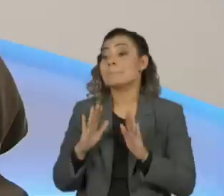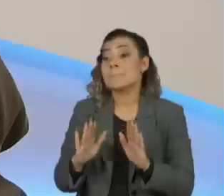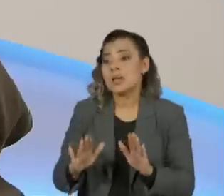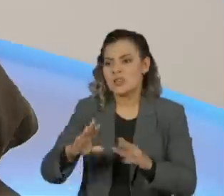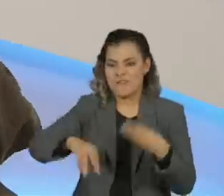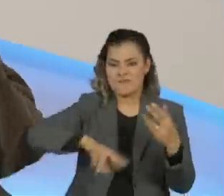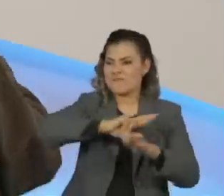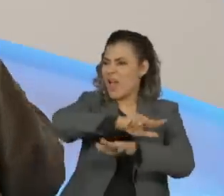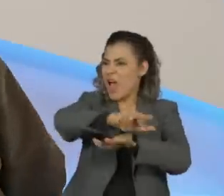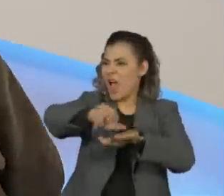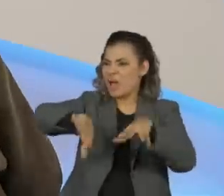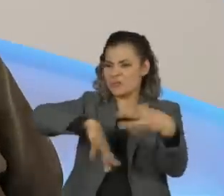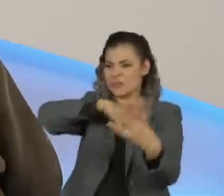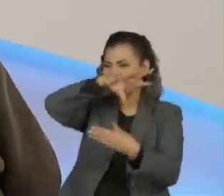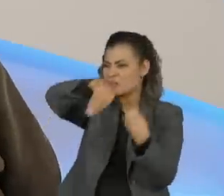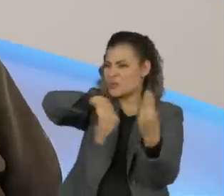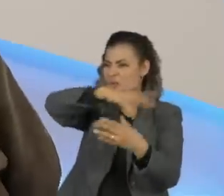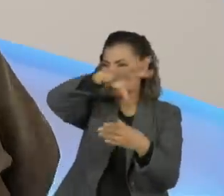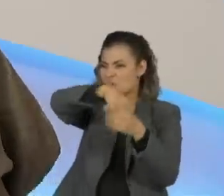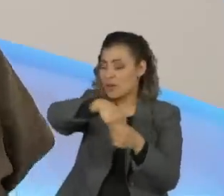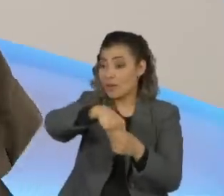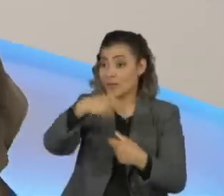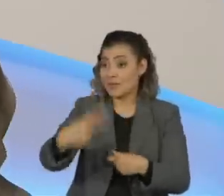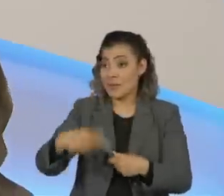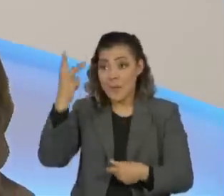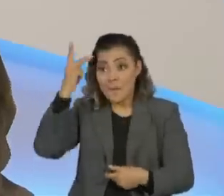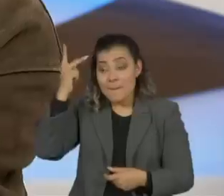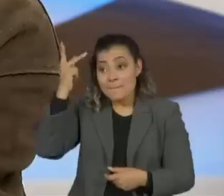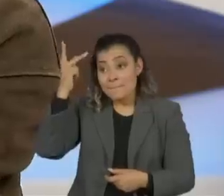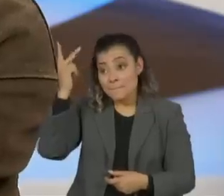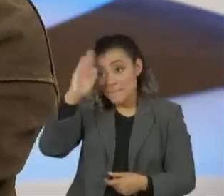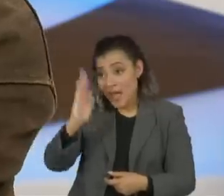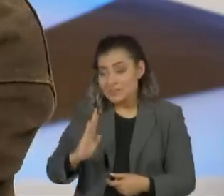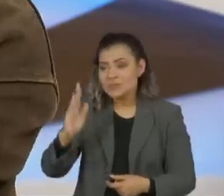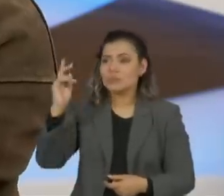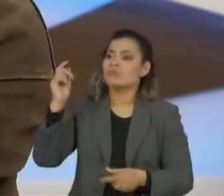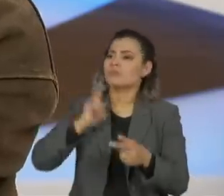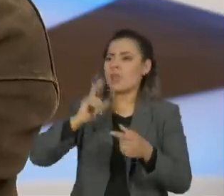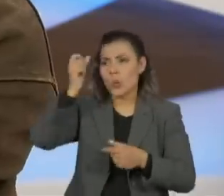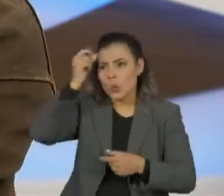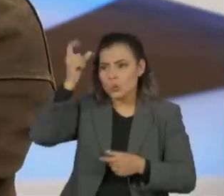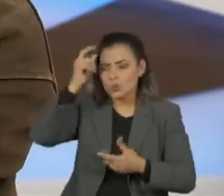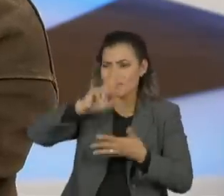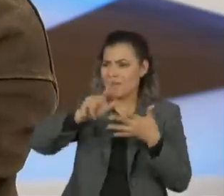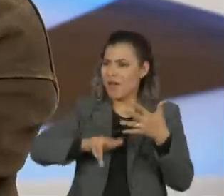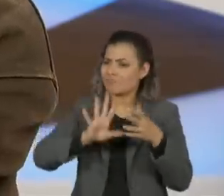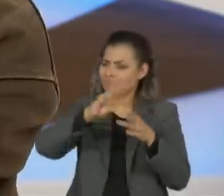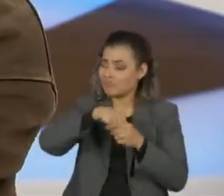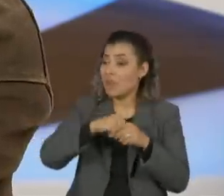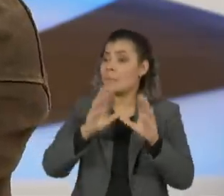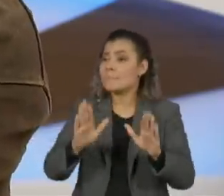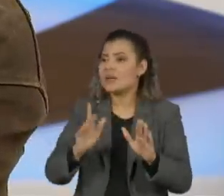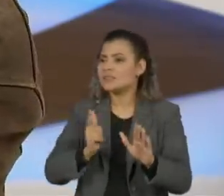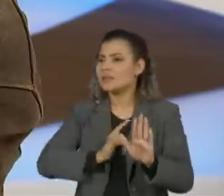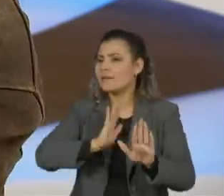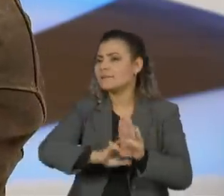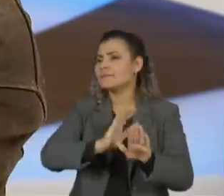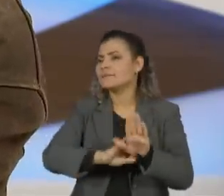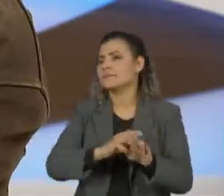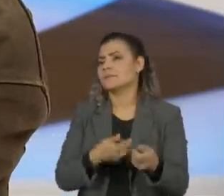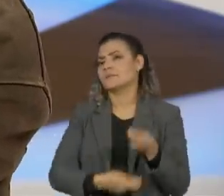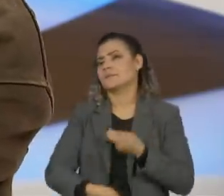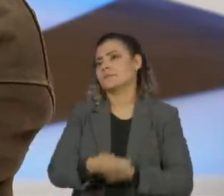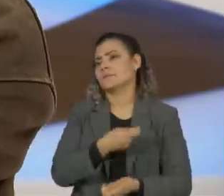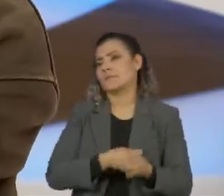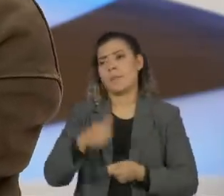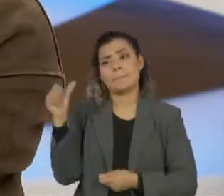múltipla em todos os lugares do Brasil você encontra e você não ter, você tem um assistencialismo tacanha e que